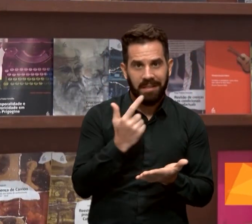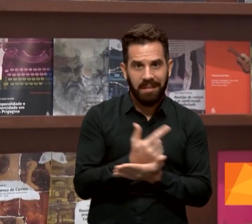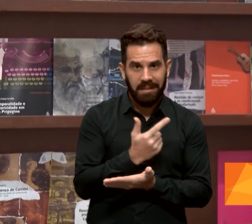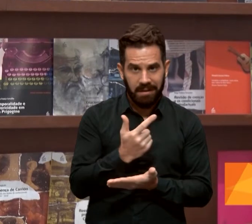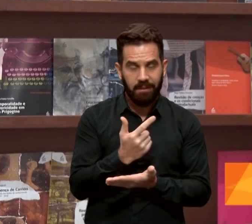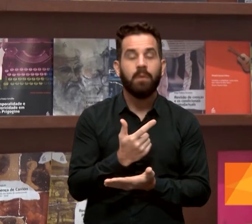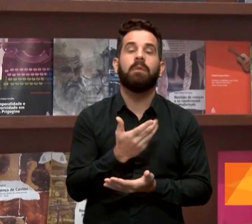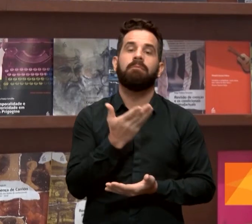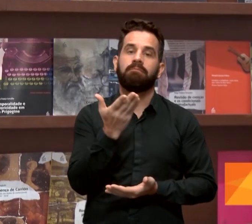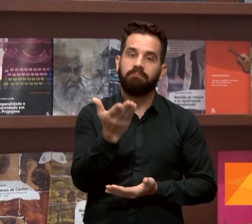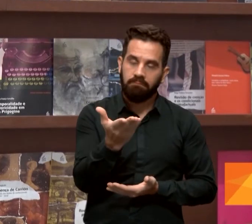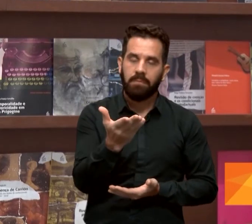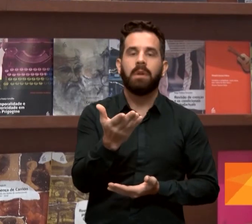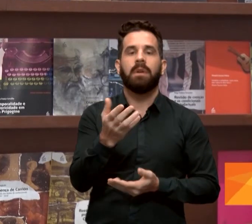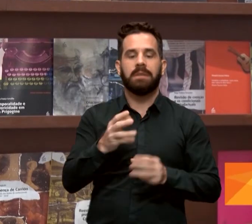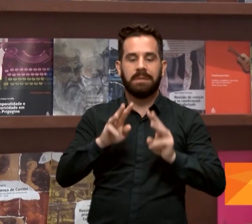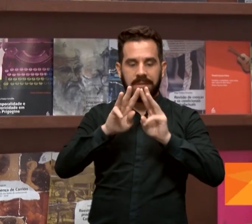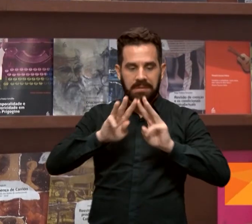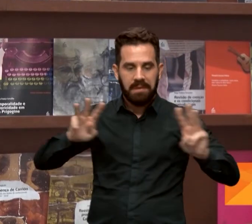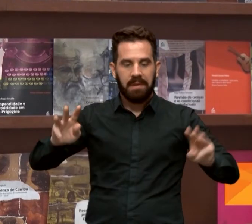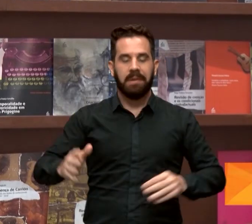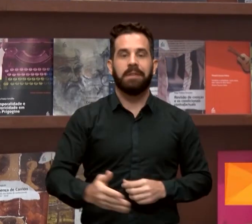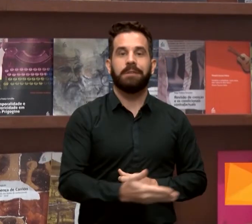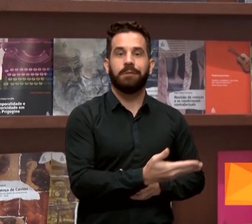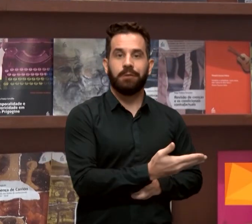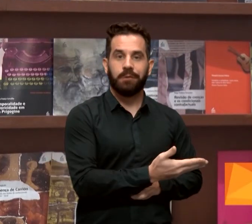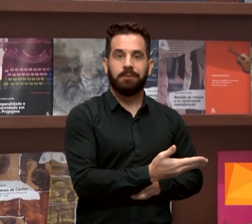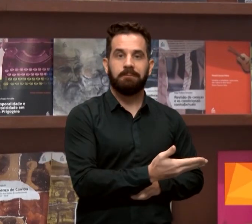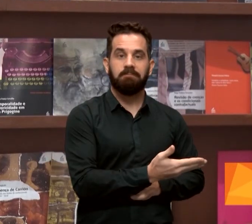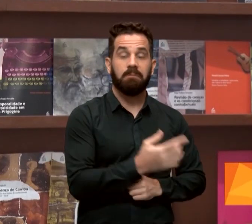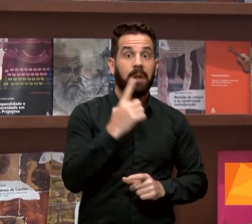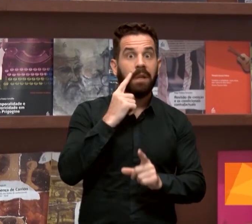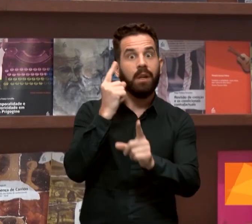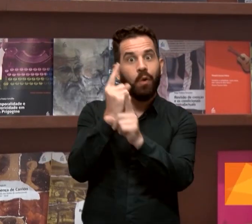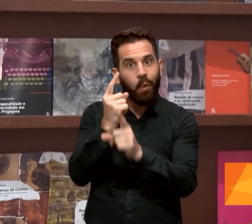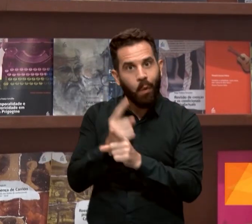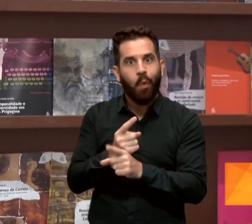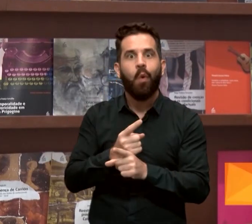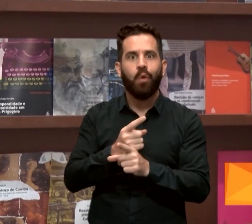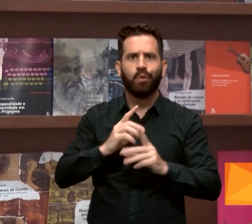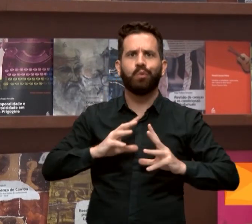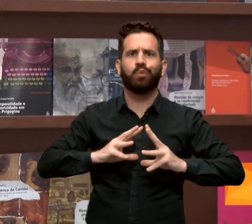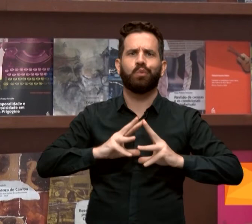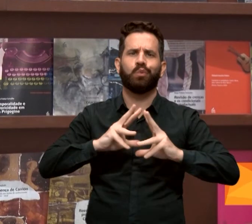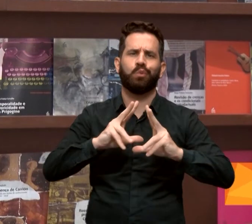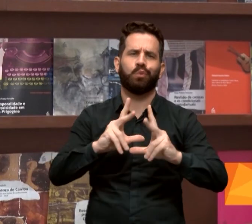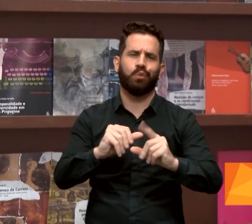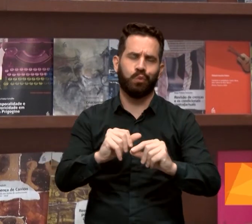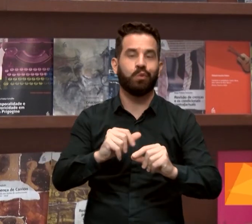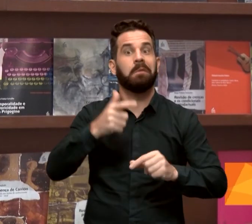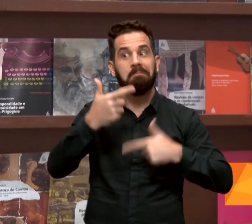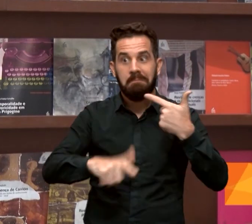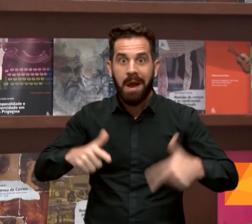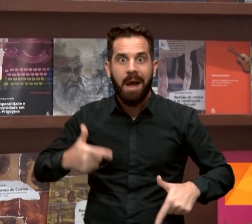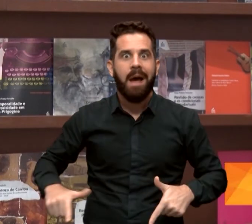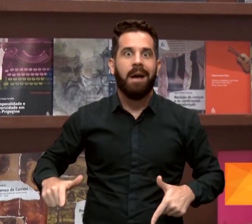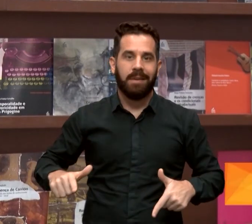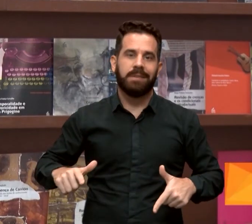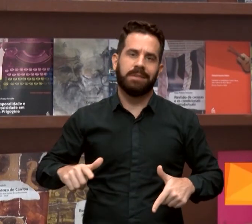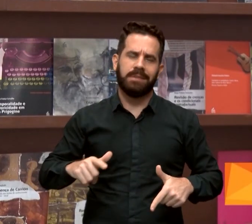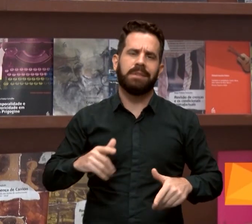aqui, em editora.ufg.br, você encontra todos esses livros e muito mais.